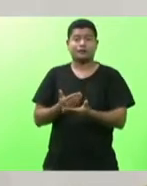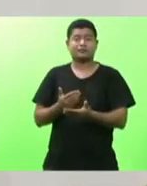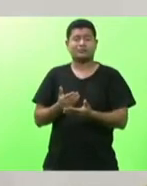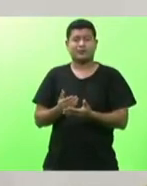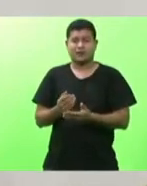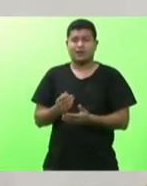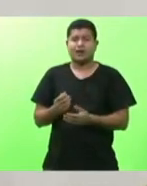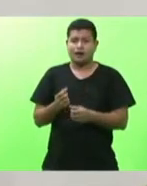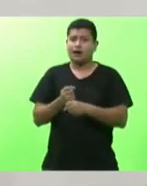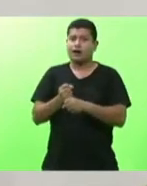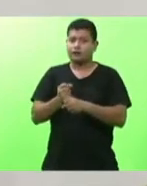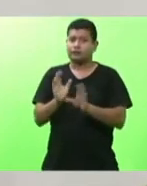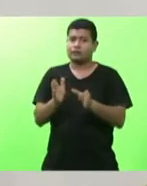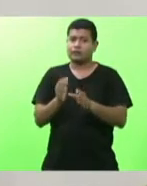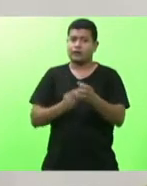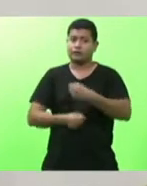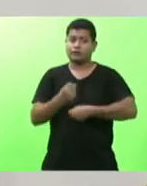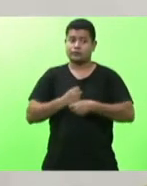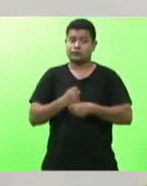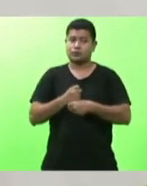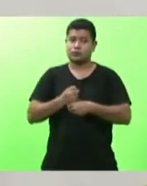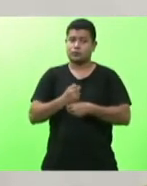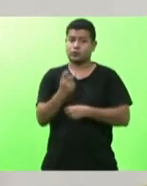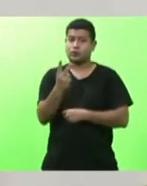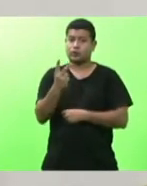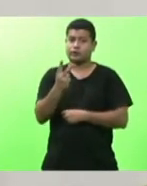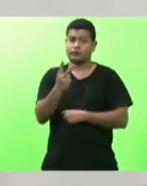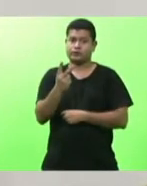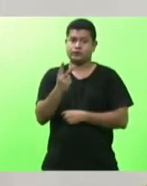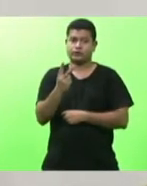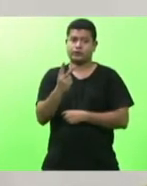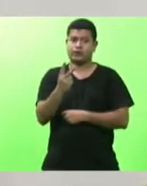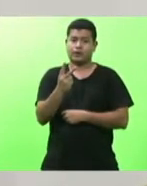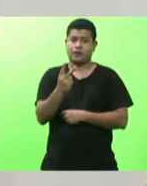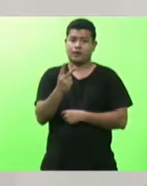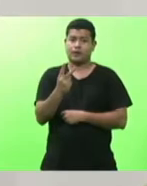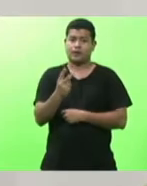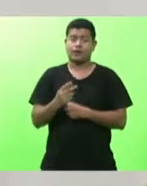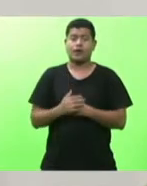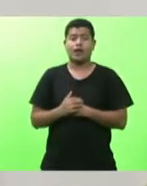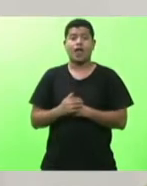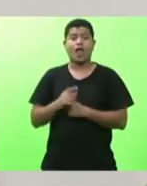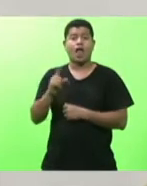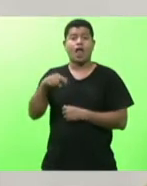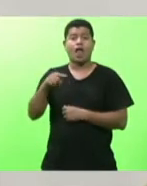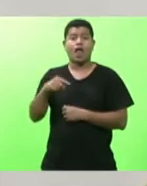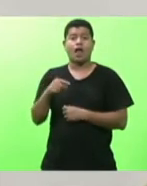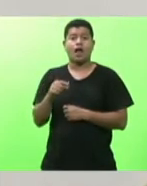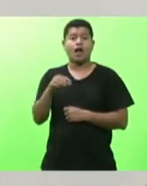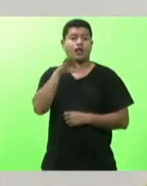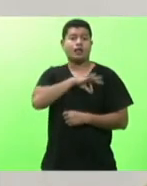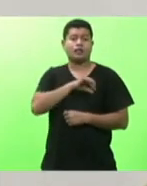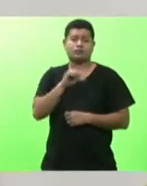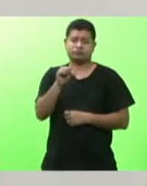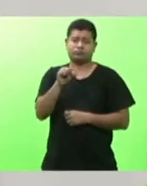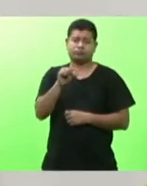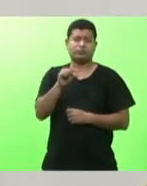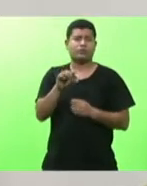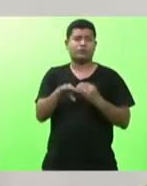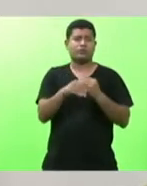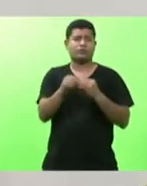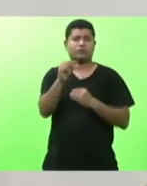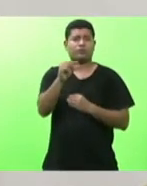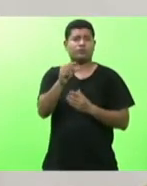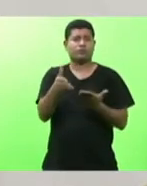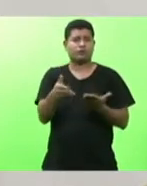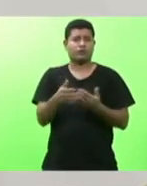verdade com os seus aposentados. É um valor mínimo, mínimo. Nós fizemos